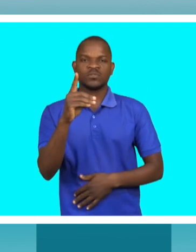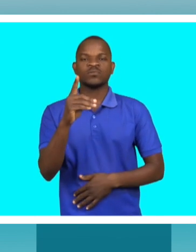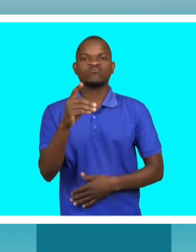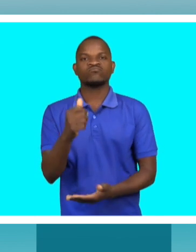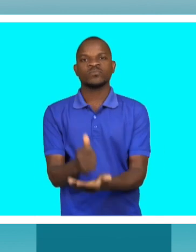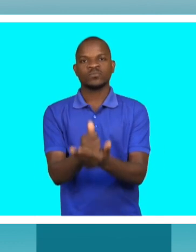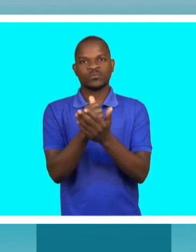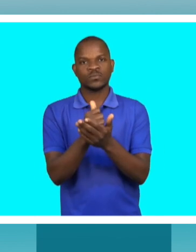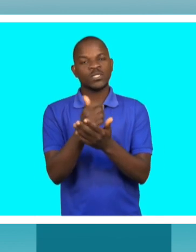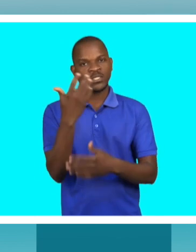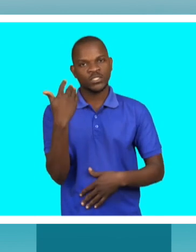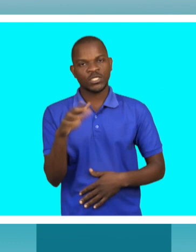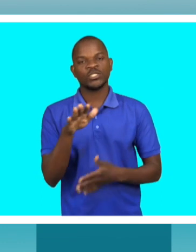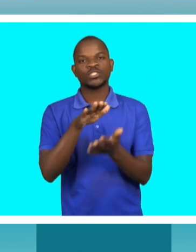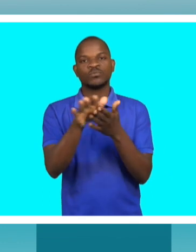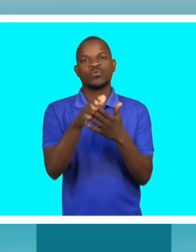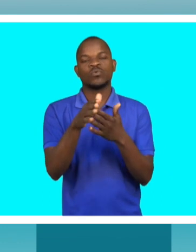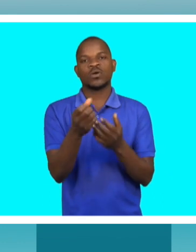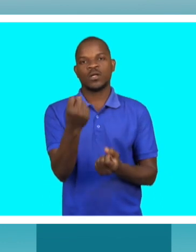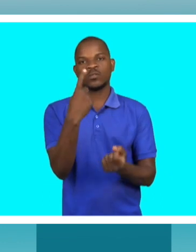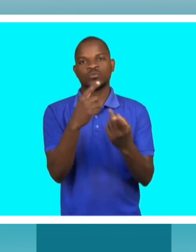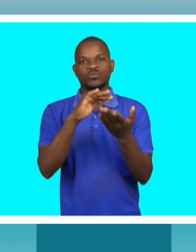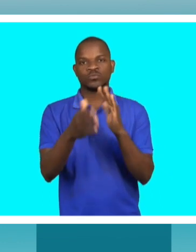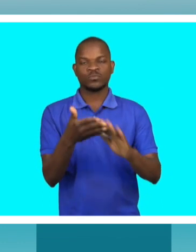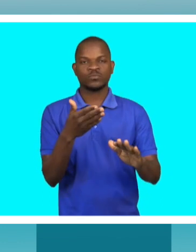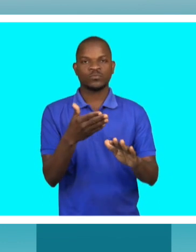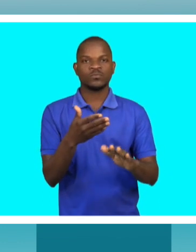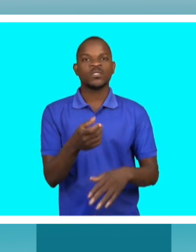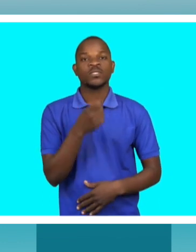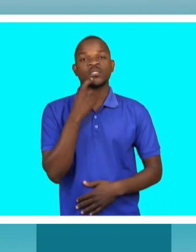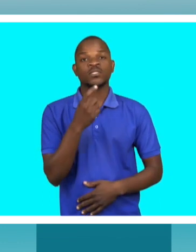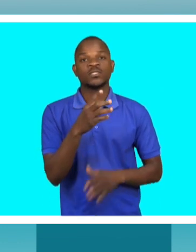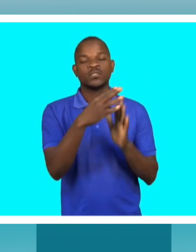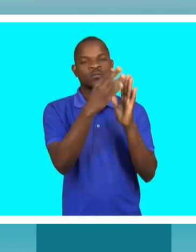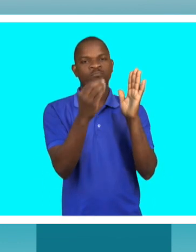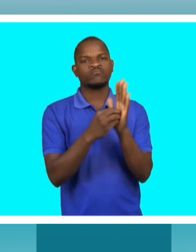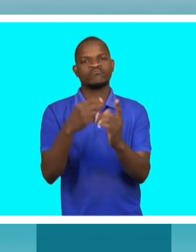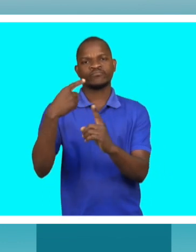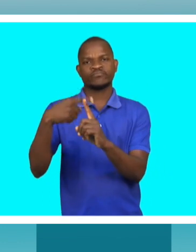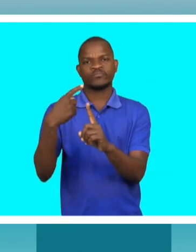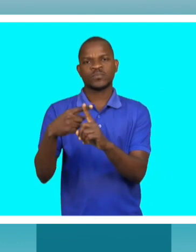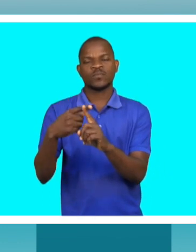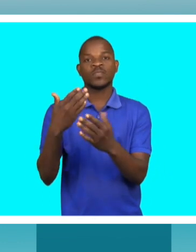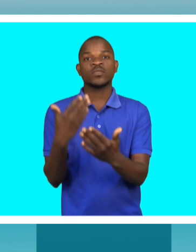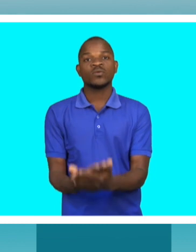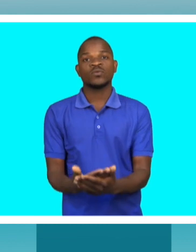grande ganho tal como explica os educadores. O impacto é positivo. Primeiro, porque